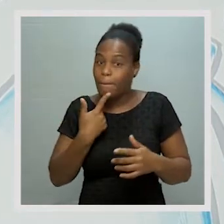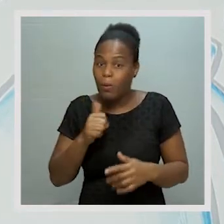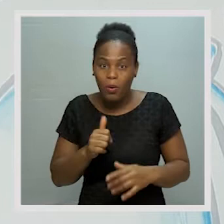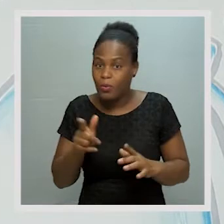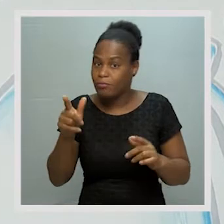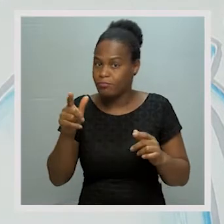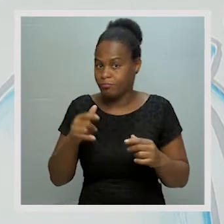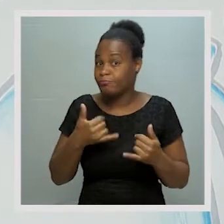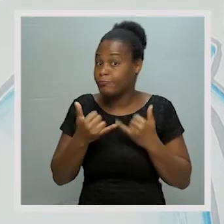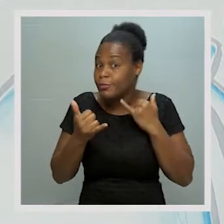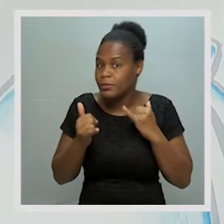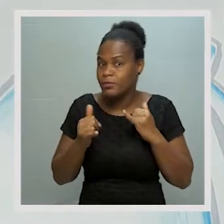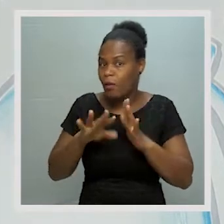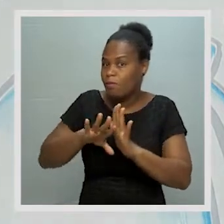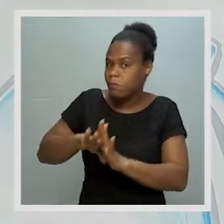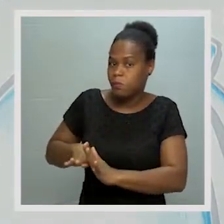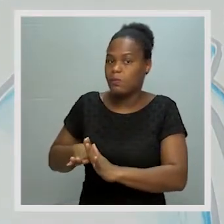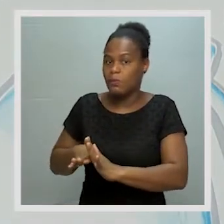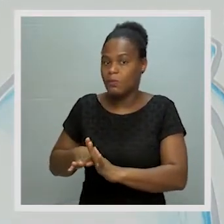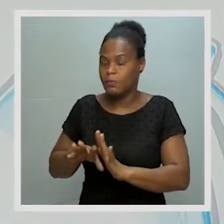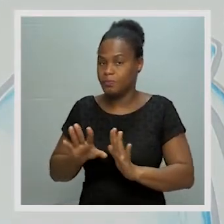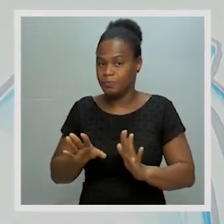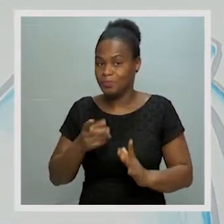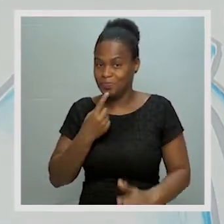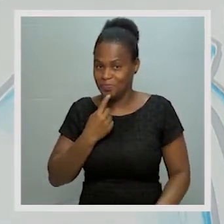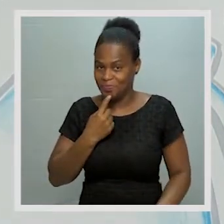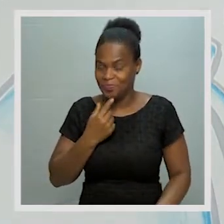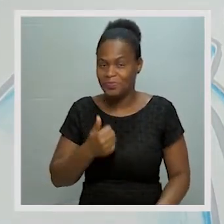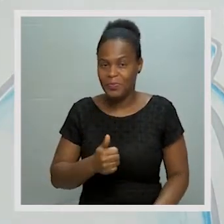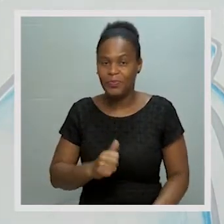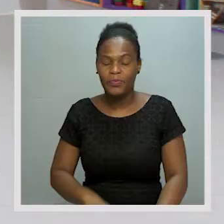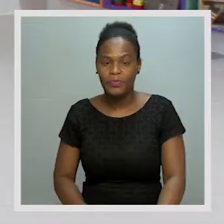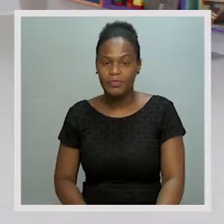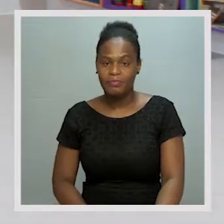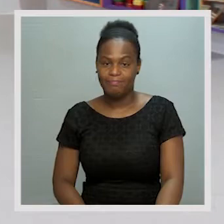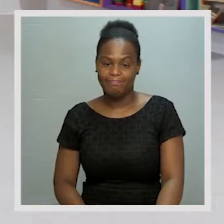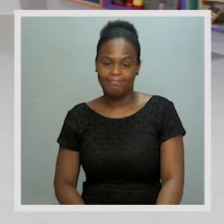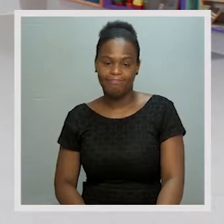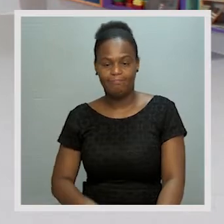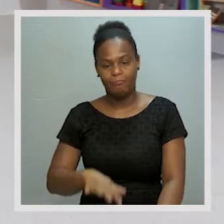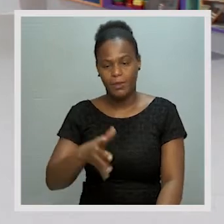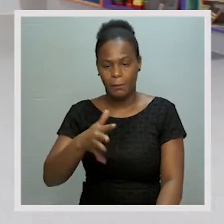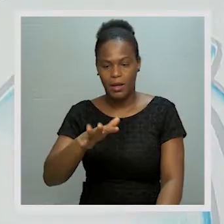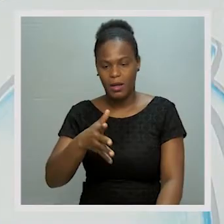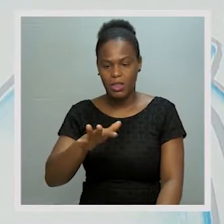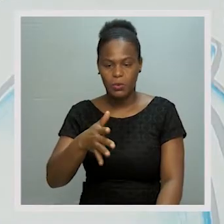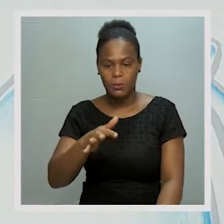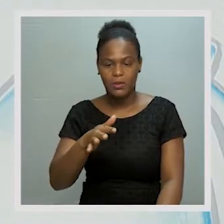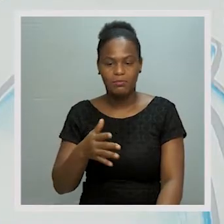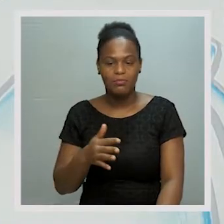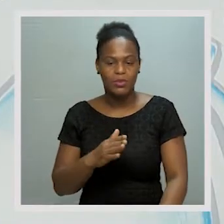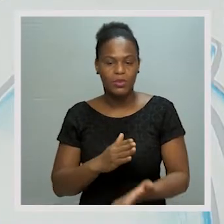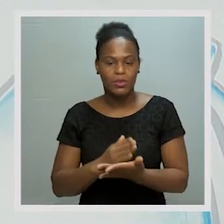assim. Devemos evitar. Entenderam? Isso mesmo. Mais ou menos assim.